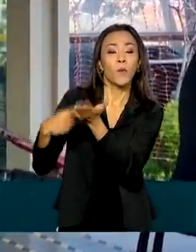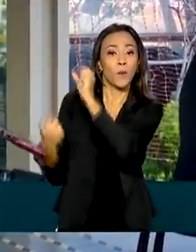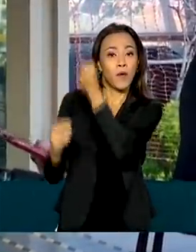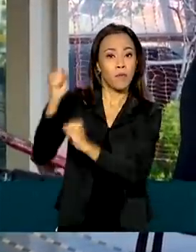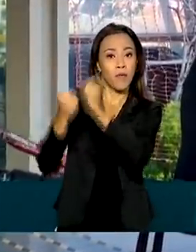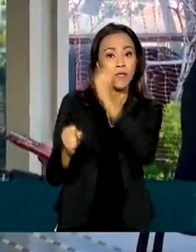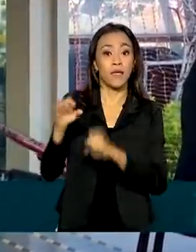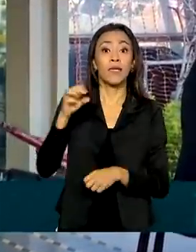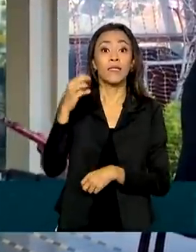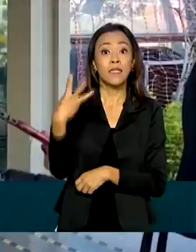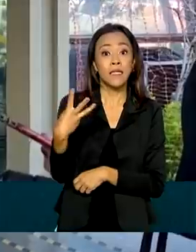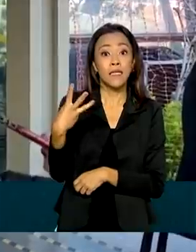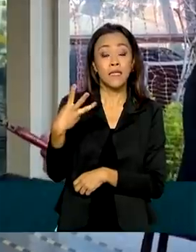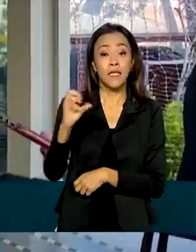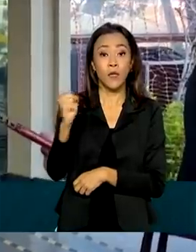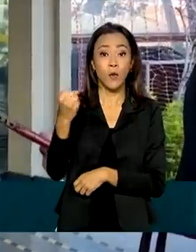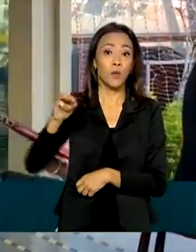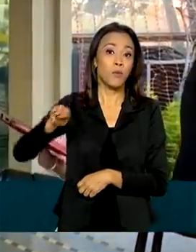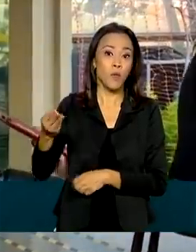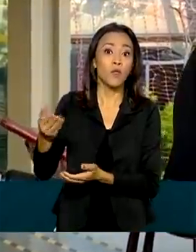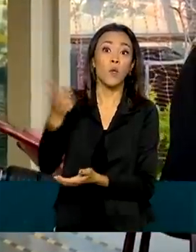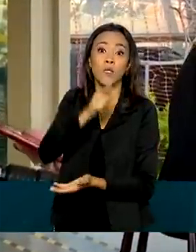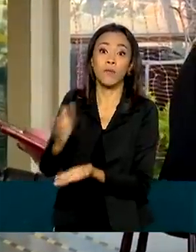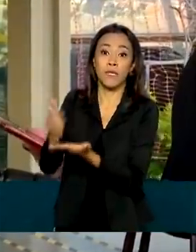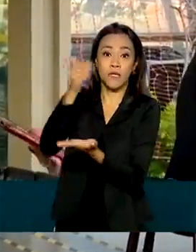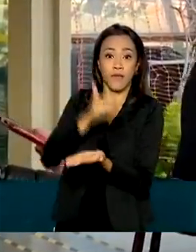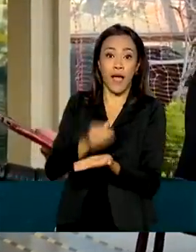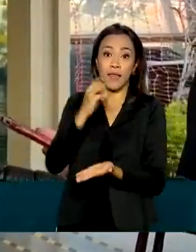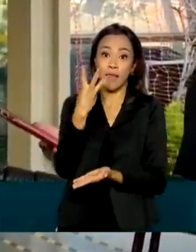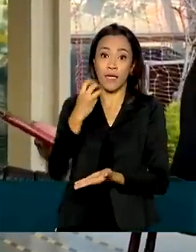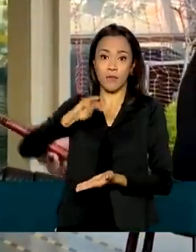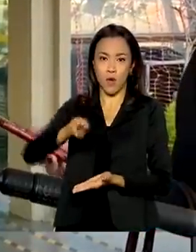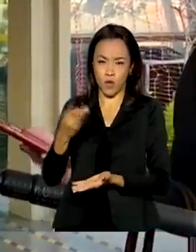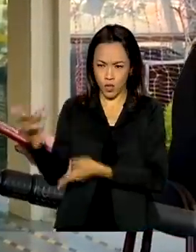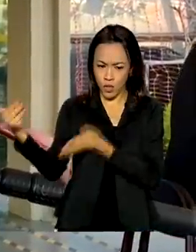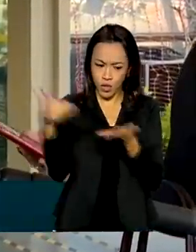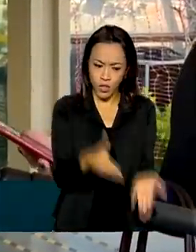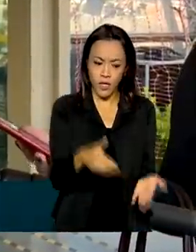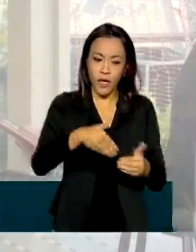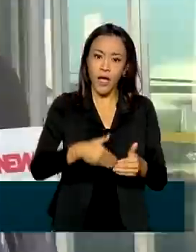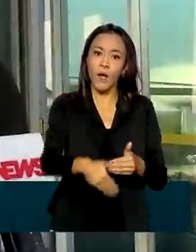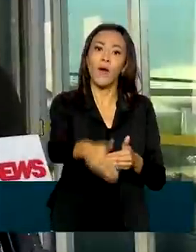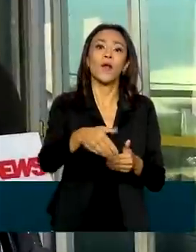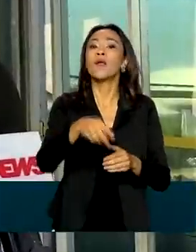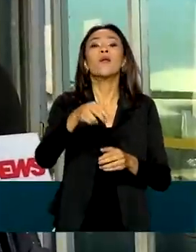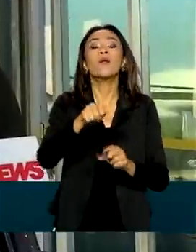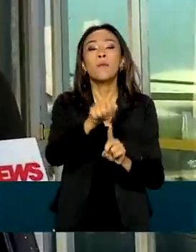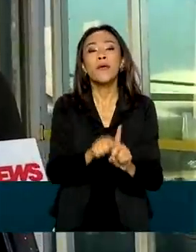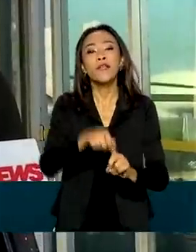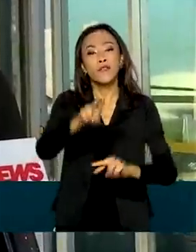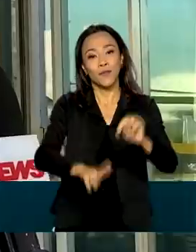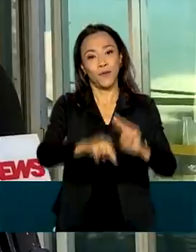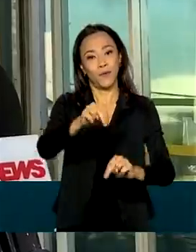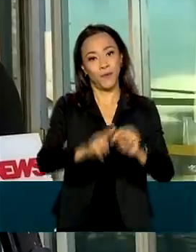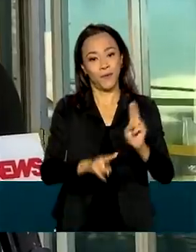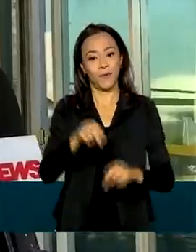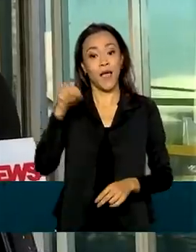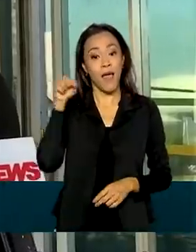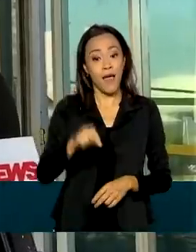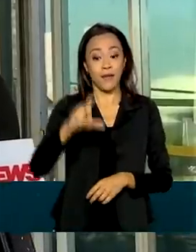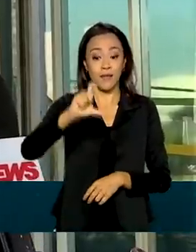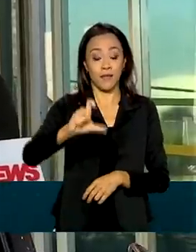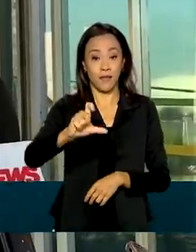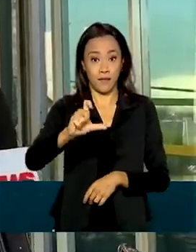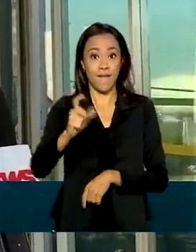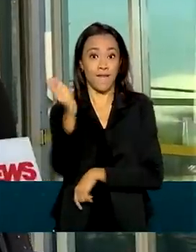mas conseguimos antecipar 3 milhões. Chega no mês de junho? Vai chegar agora no mês de junho. A principal característica dessa vacina é que ela é